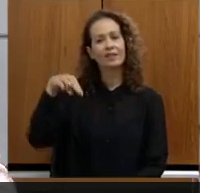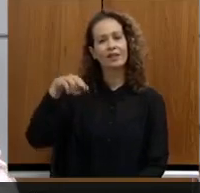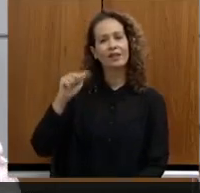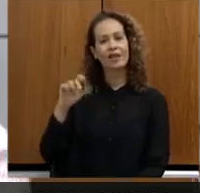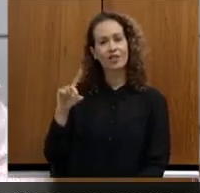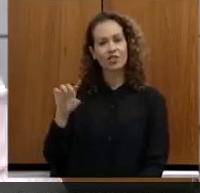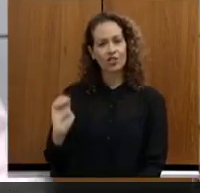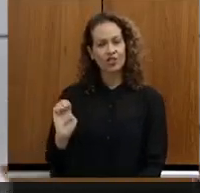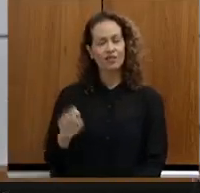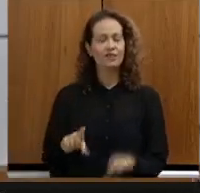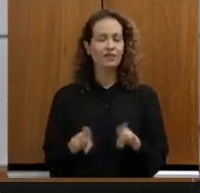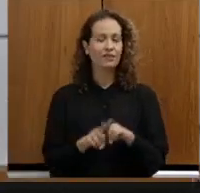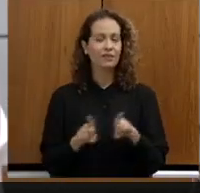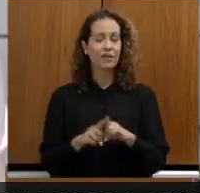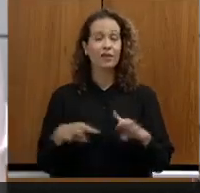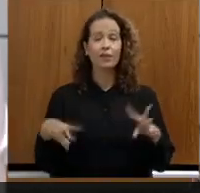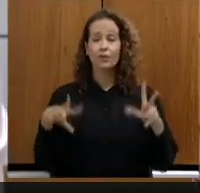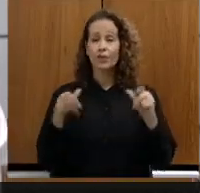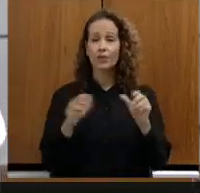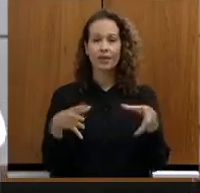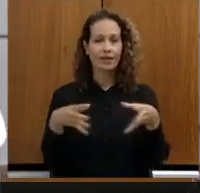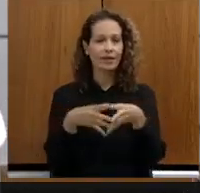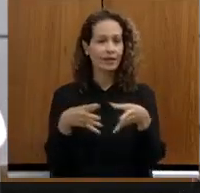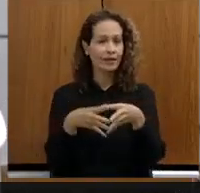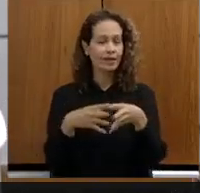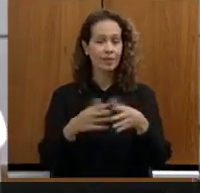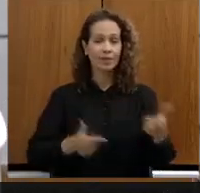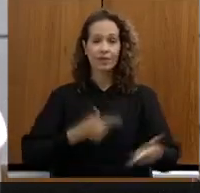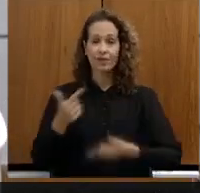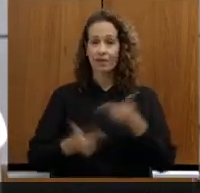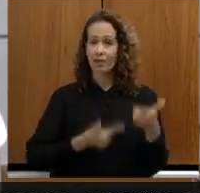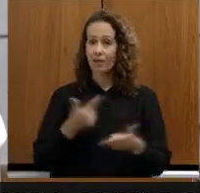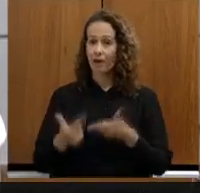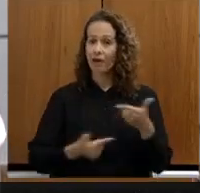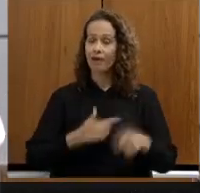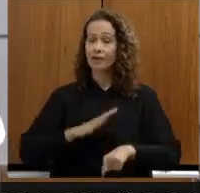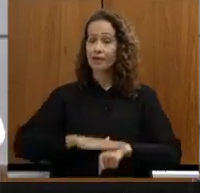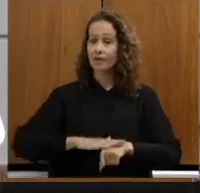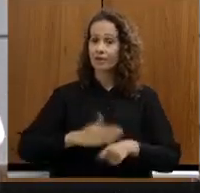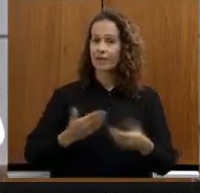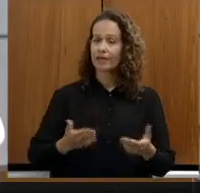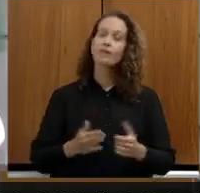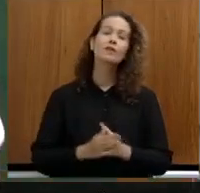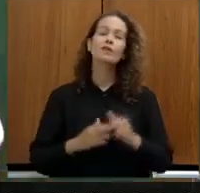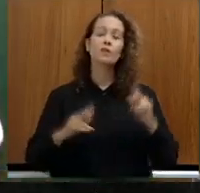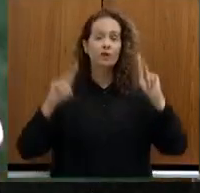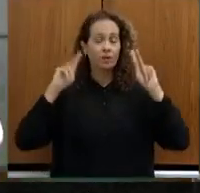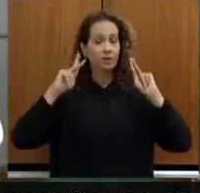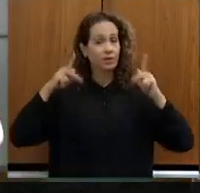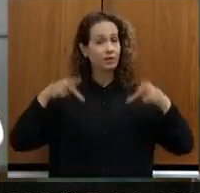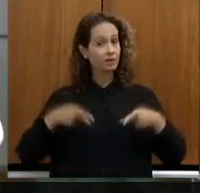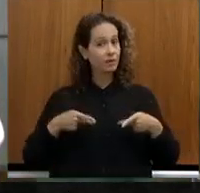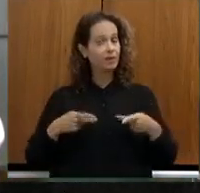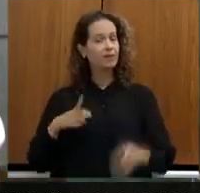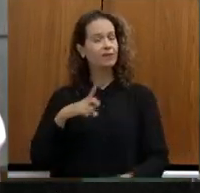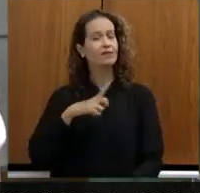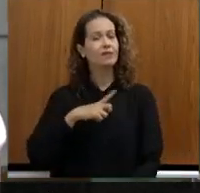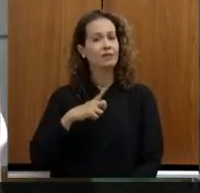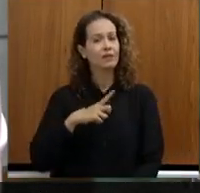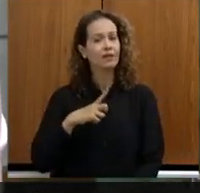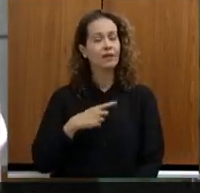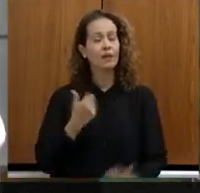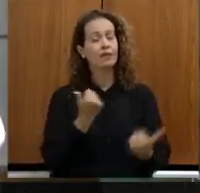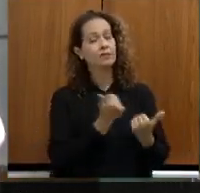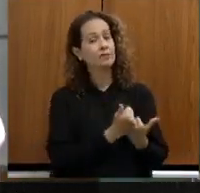a toda a sua equipe, Marília, o trabalho que vocês vêm fazendo, o reconhecimento que vocês têm, o